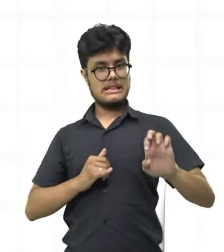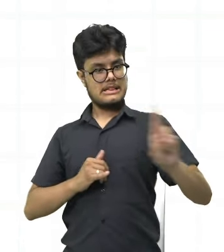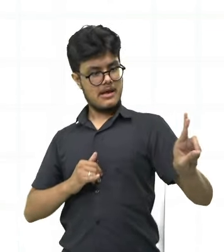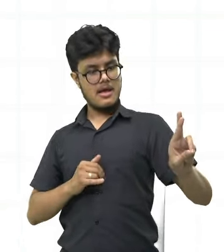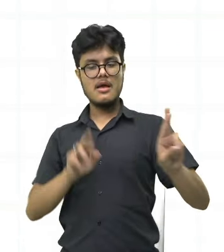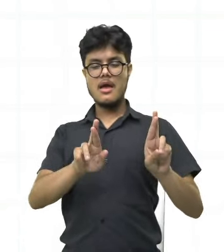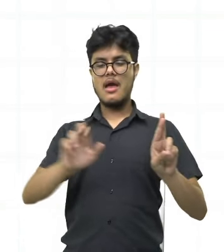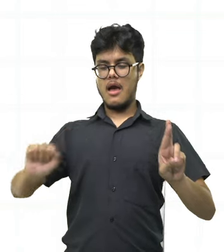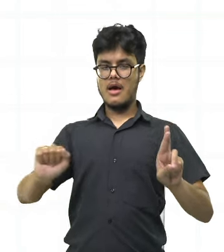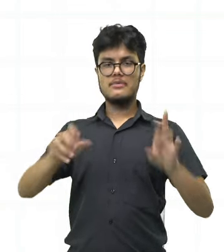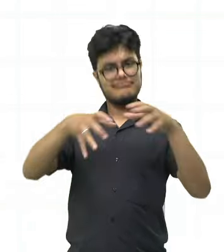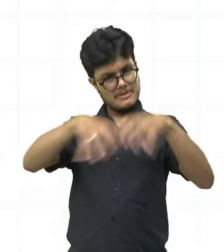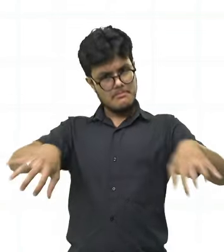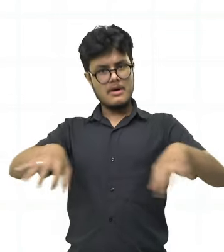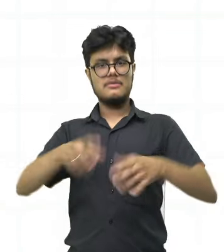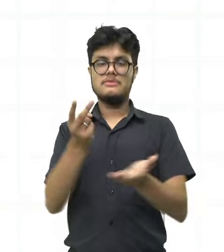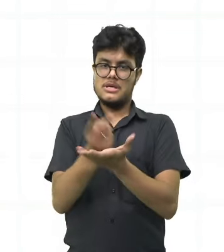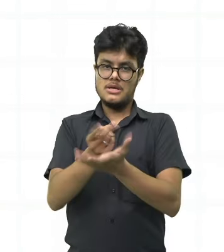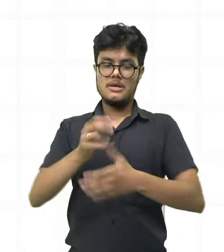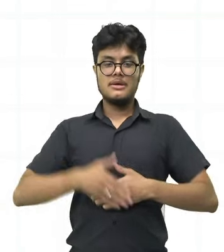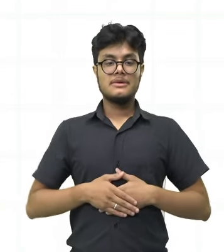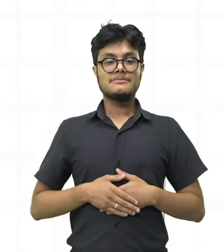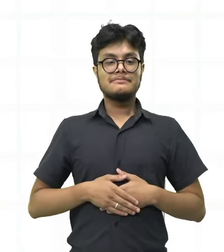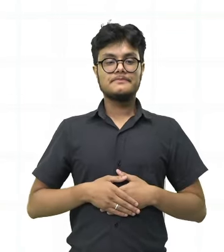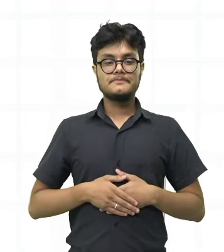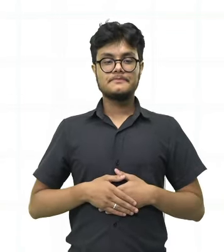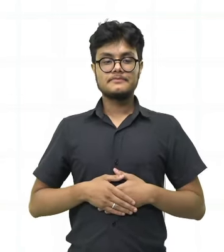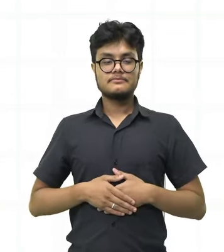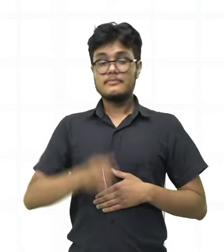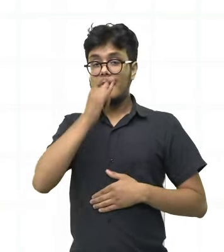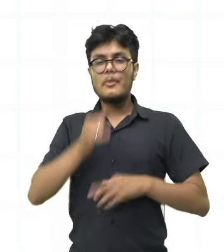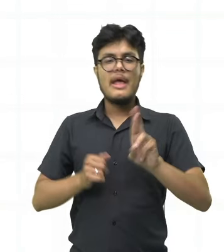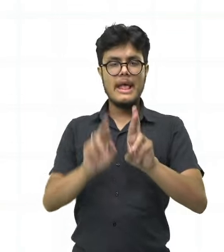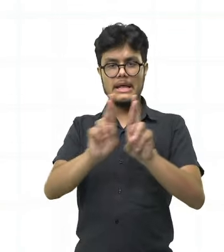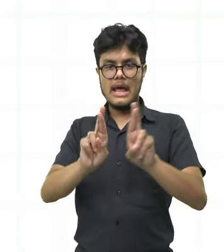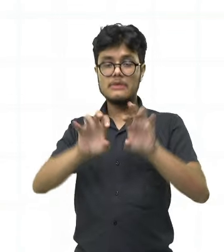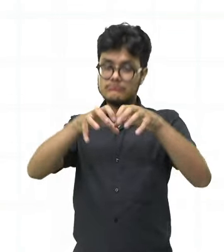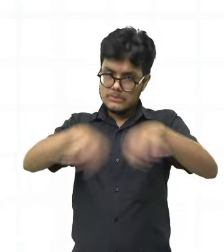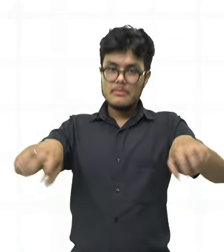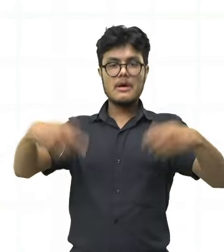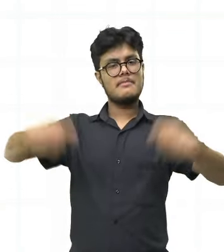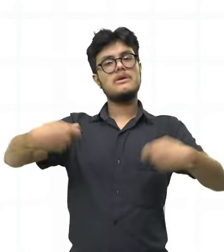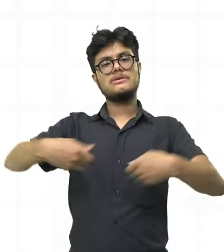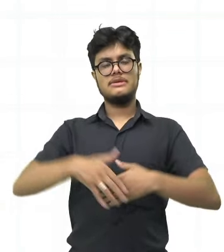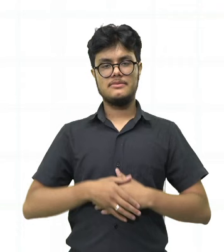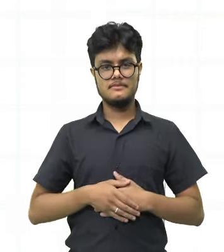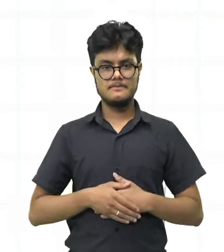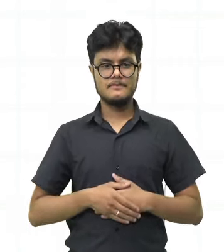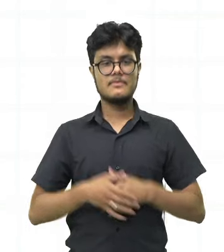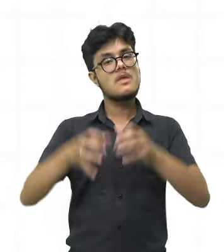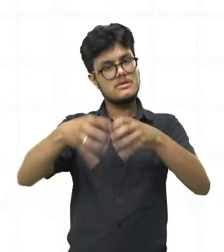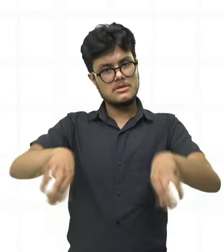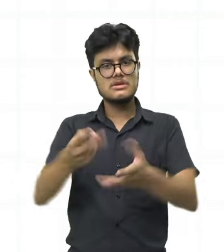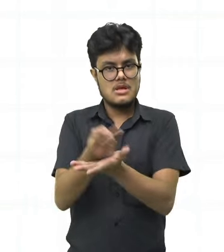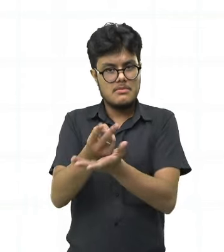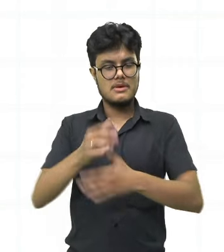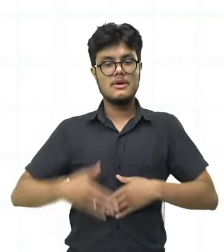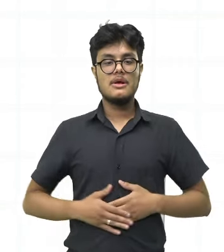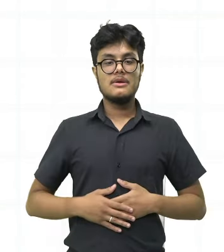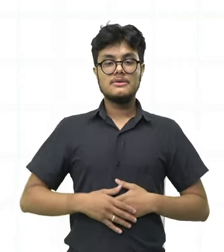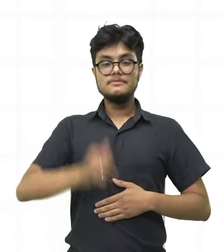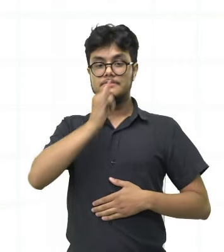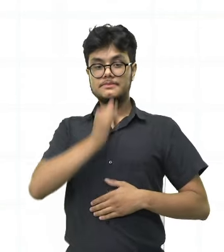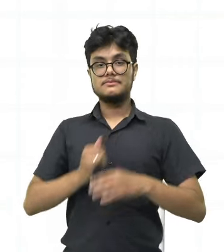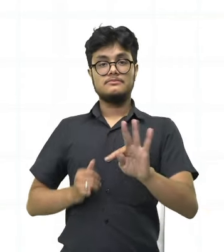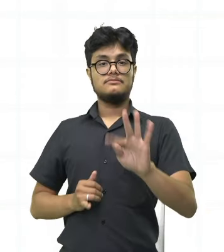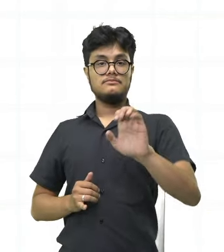Terra, terra. Lembrando que como aqui é um dígrafo, nós sabemos que os dígrafos, que eles têm a mesma letra, eles têm que ficar separados. Tem um